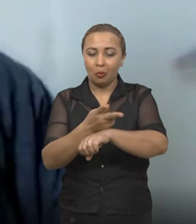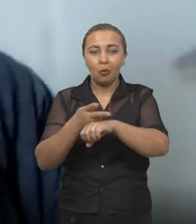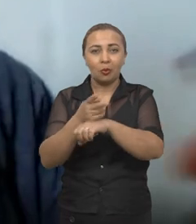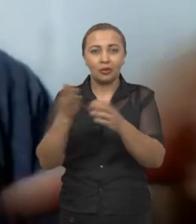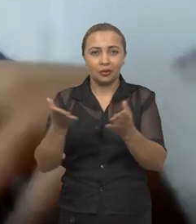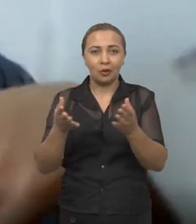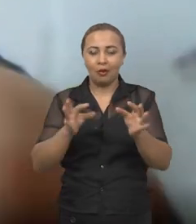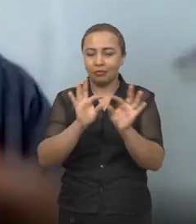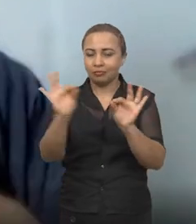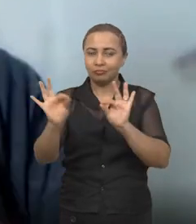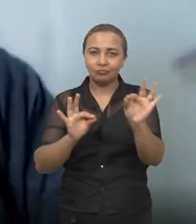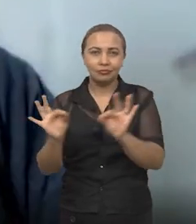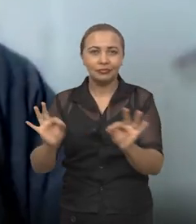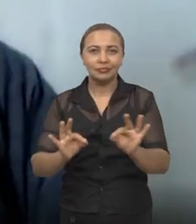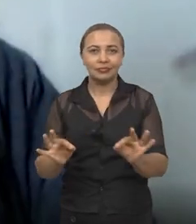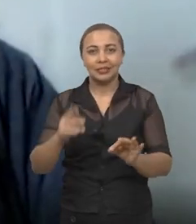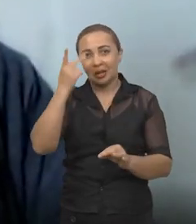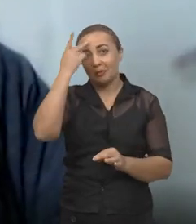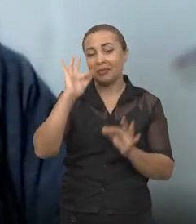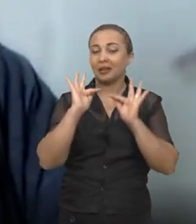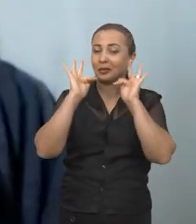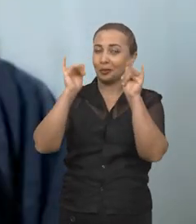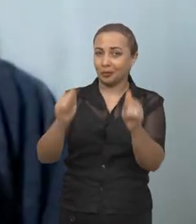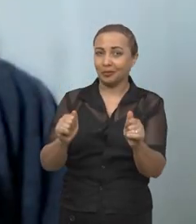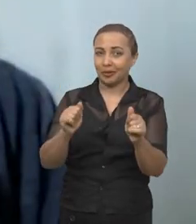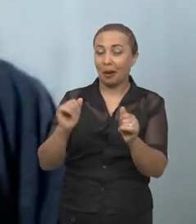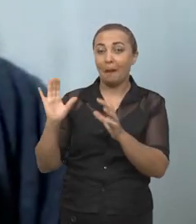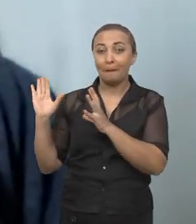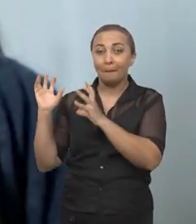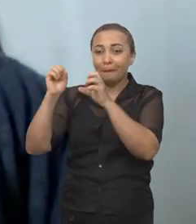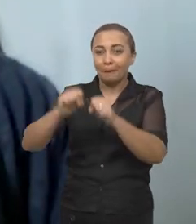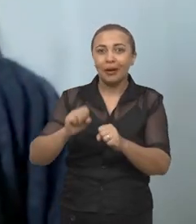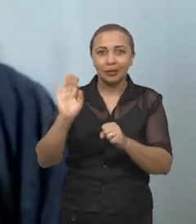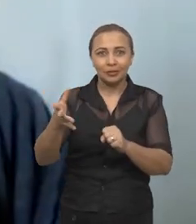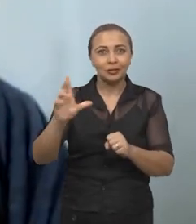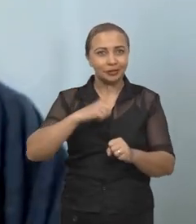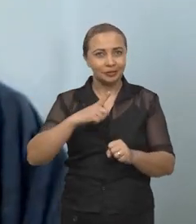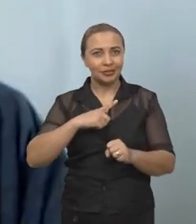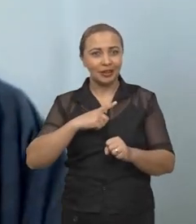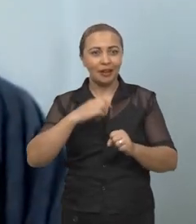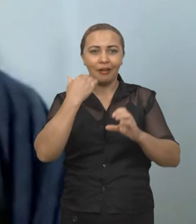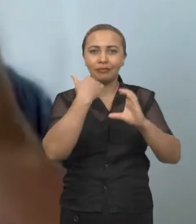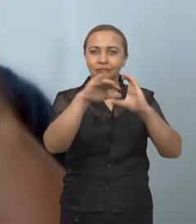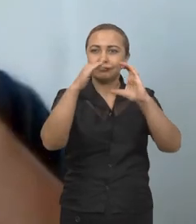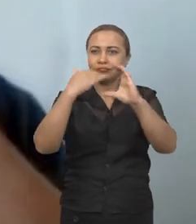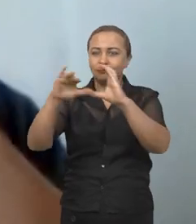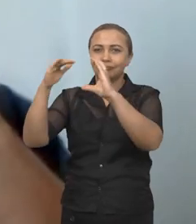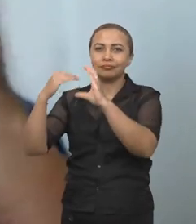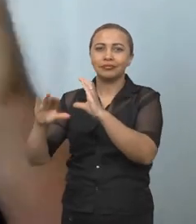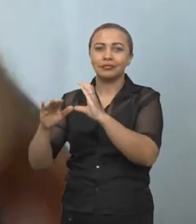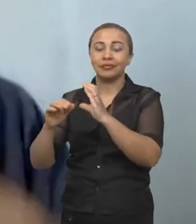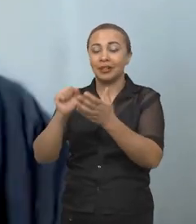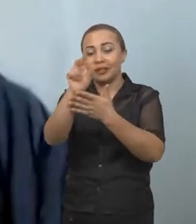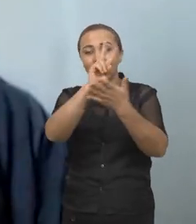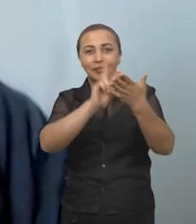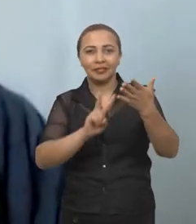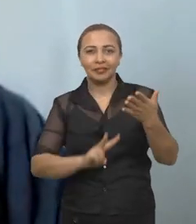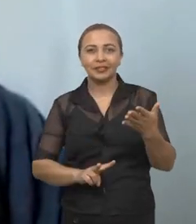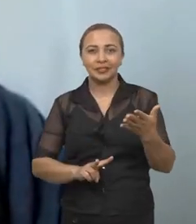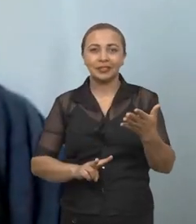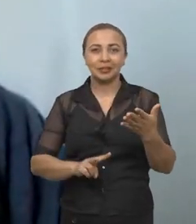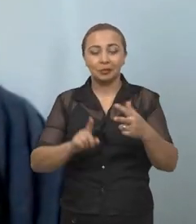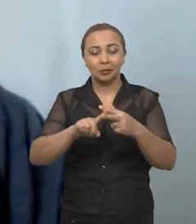buscando agora é organizar isso a fim de pegar o que já se tem e começar a avançar no sentido da